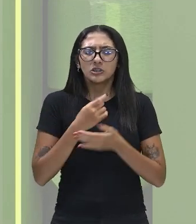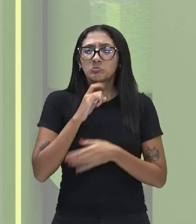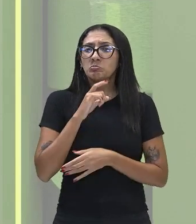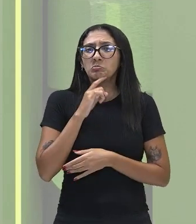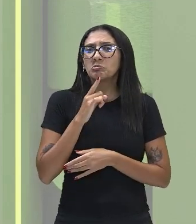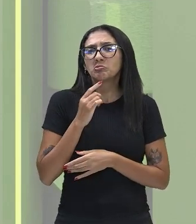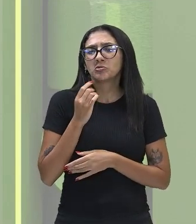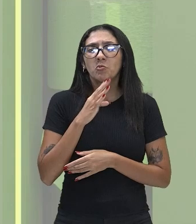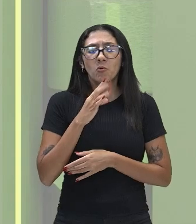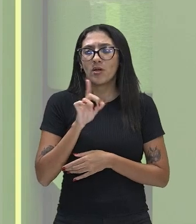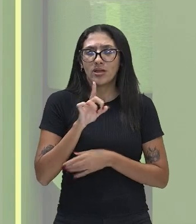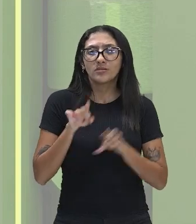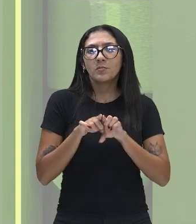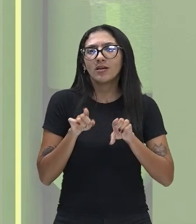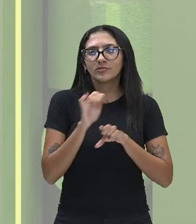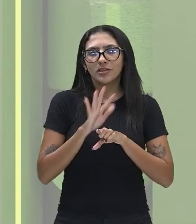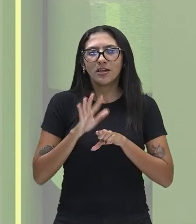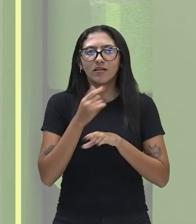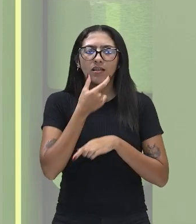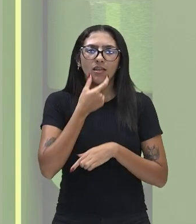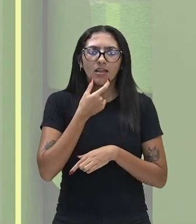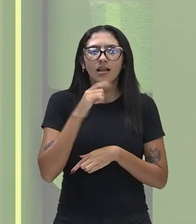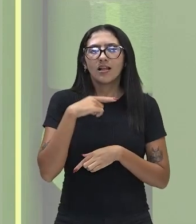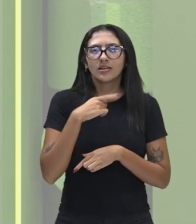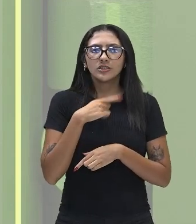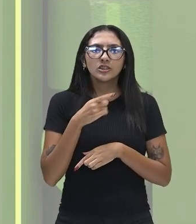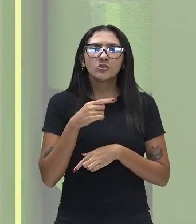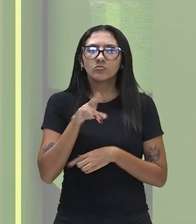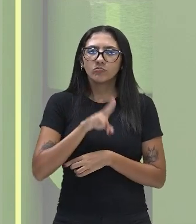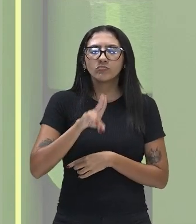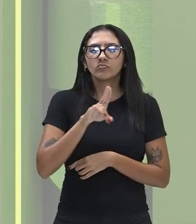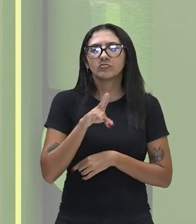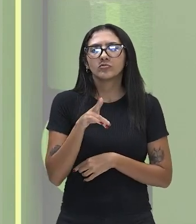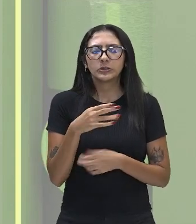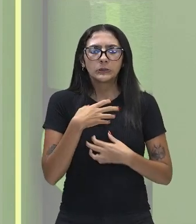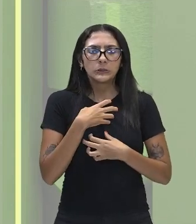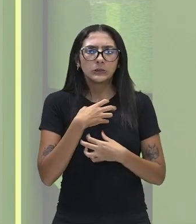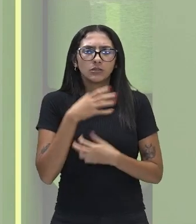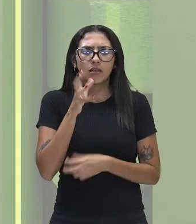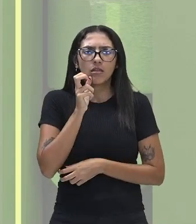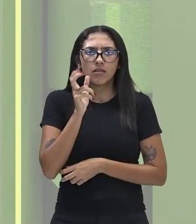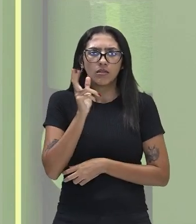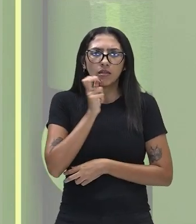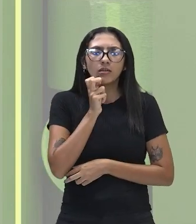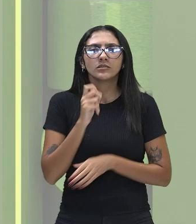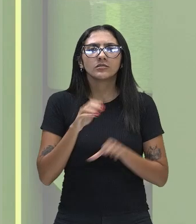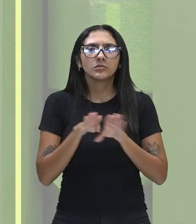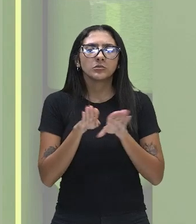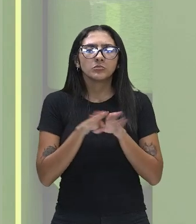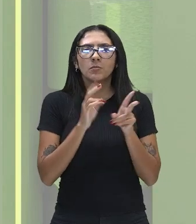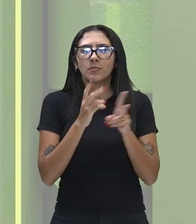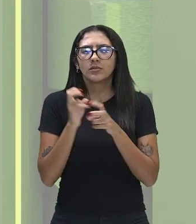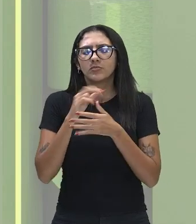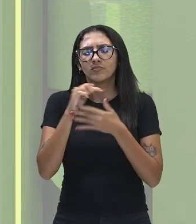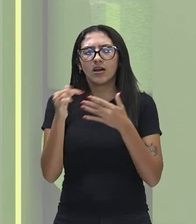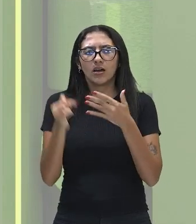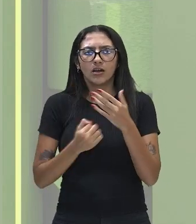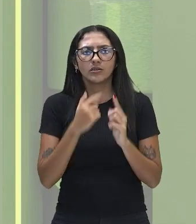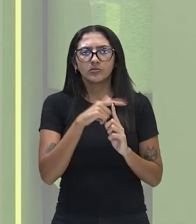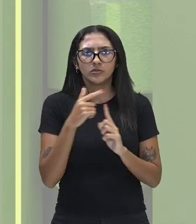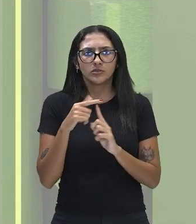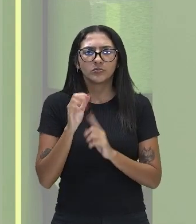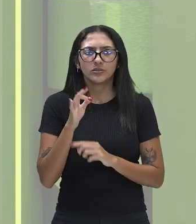certo? Mas de modo geral, a nossa língua funciona desse jeito, por meio das papilas gustativas, detectando os diversos sabores,